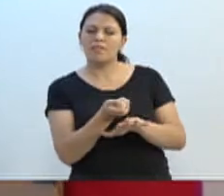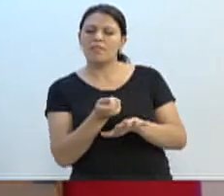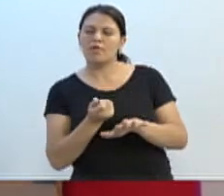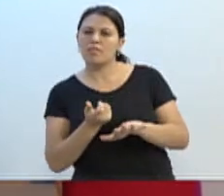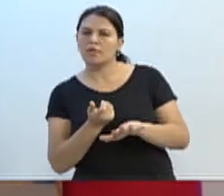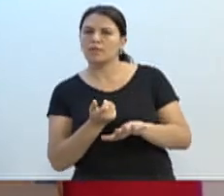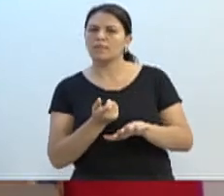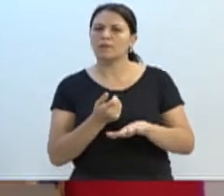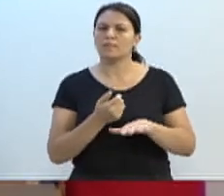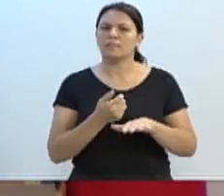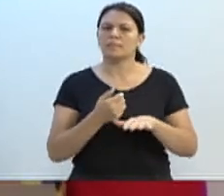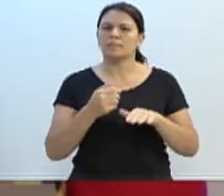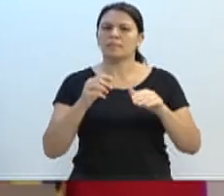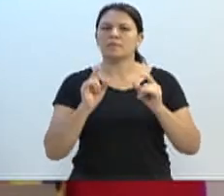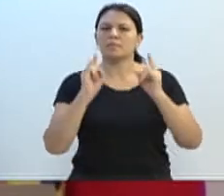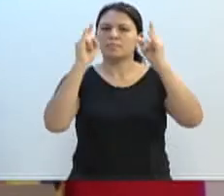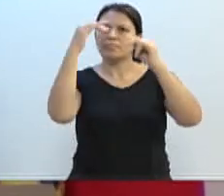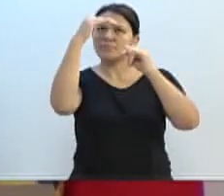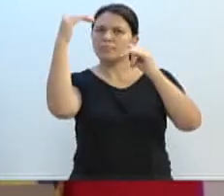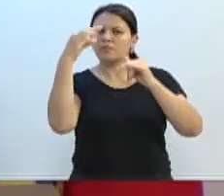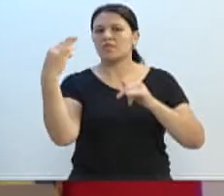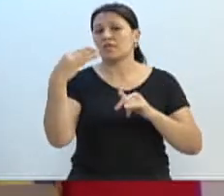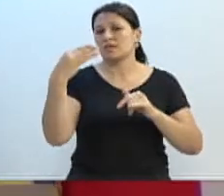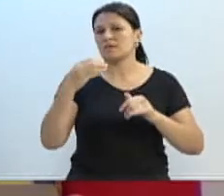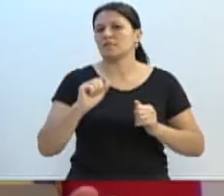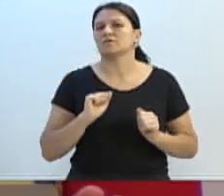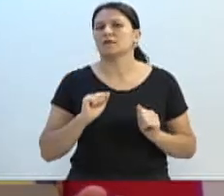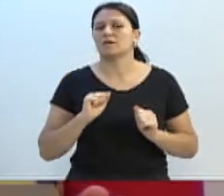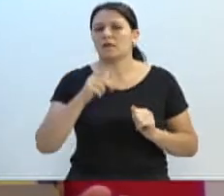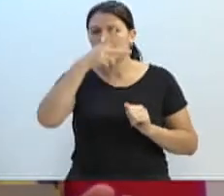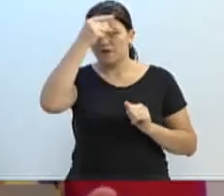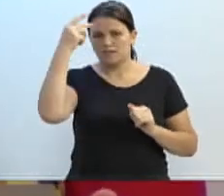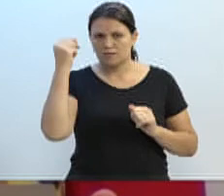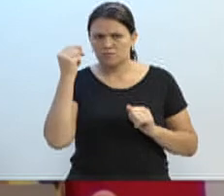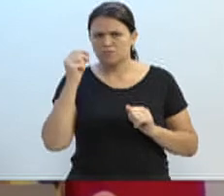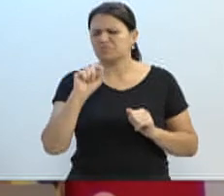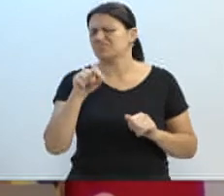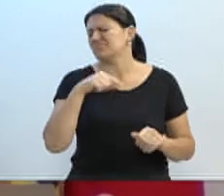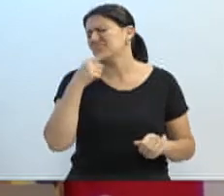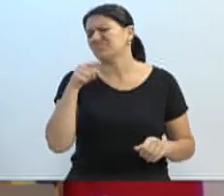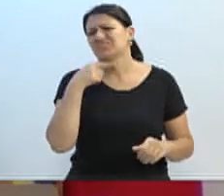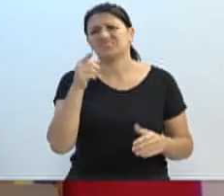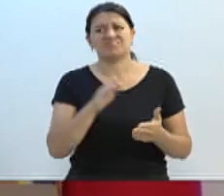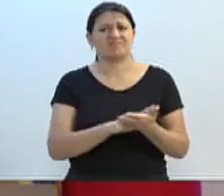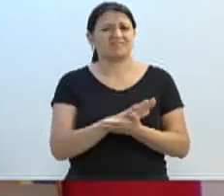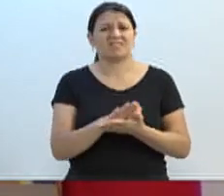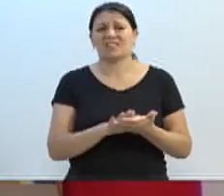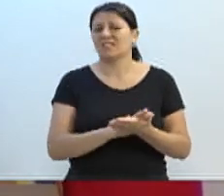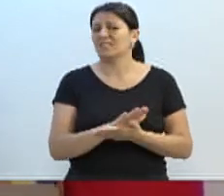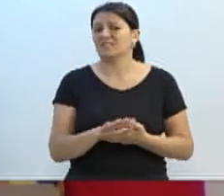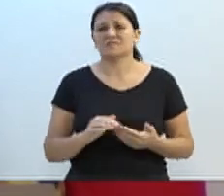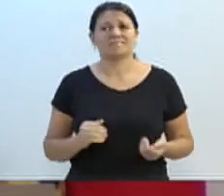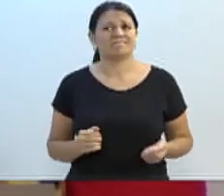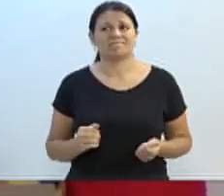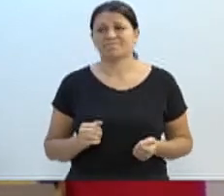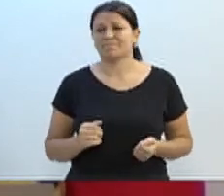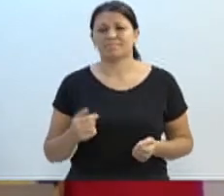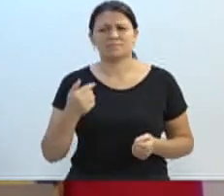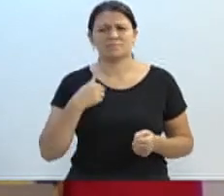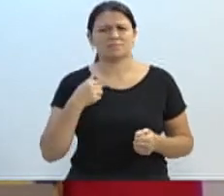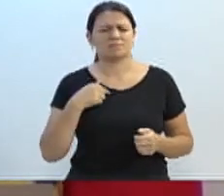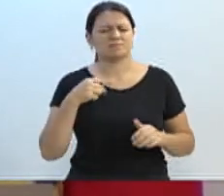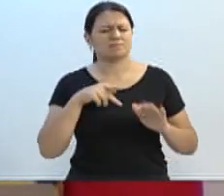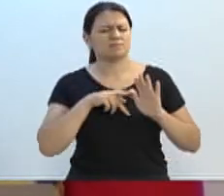pelo terceiro andar, para querer me prejudicar. Viu líder do governo? Que não vai resolver nada. Não vai resolver nada. Tem ido atrás, tem ido